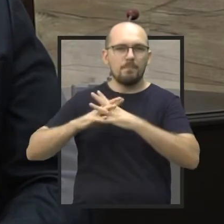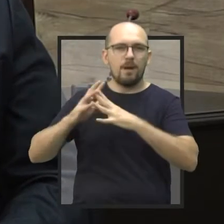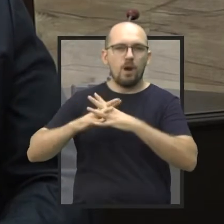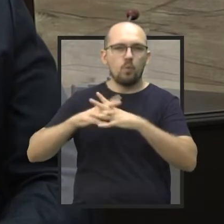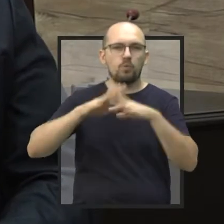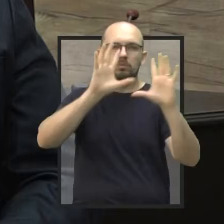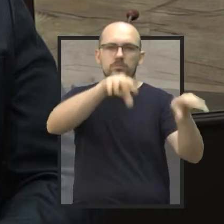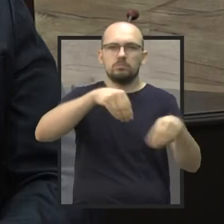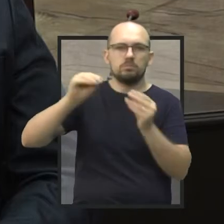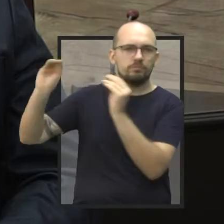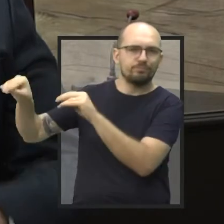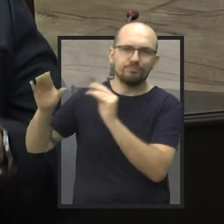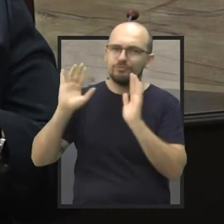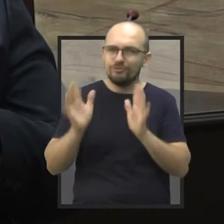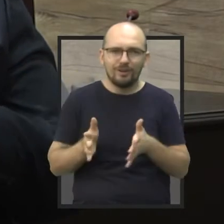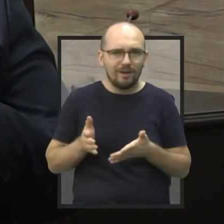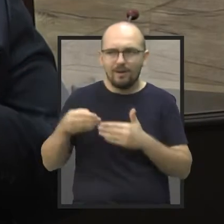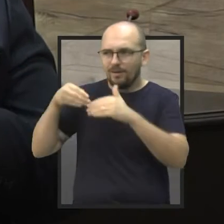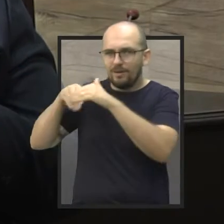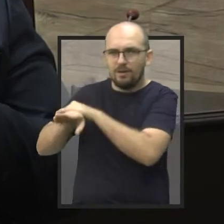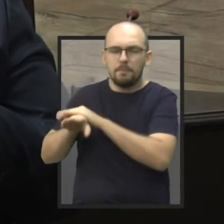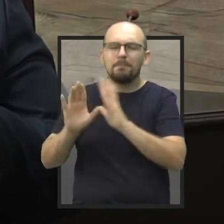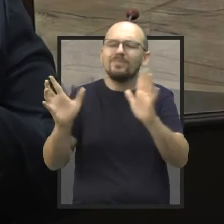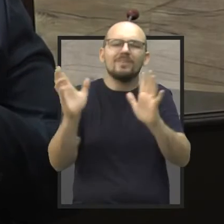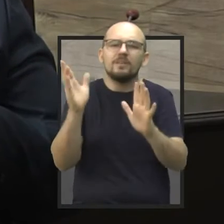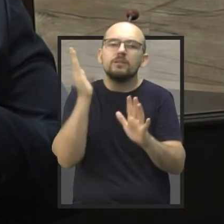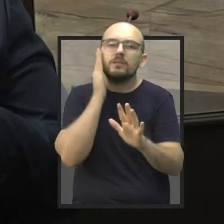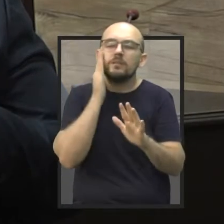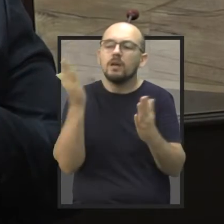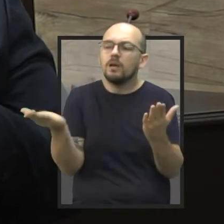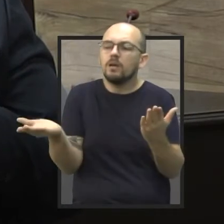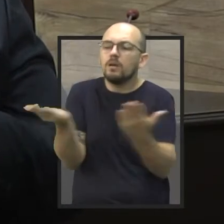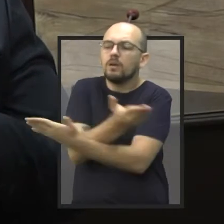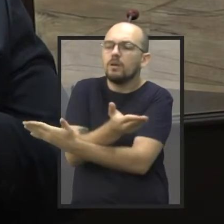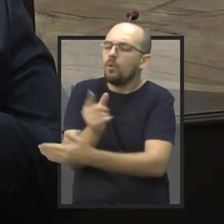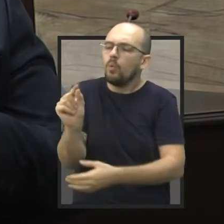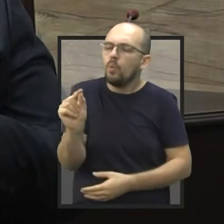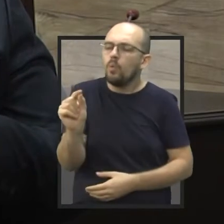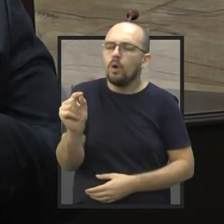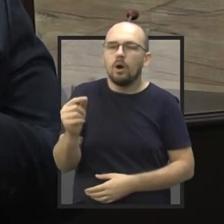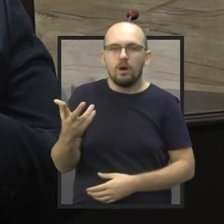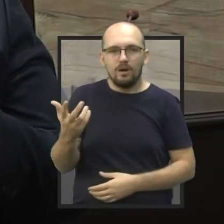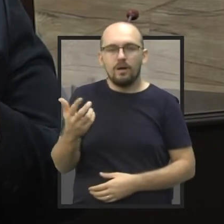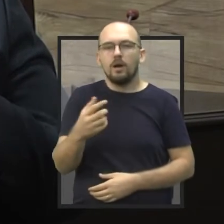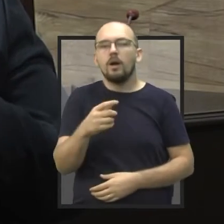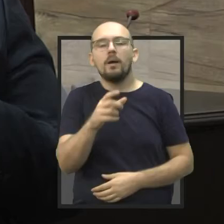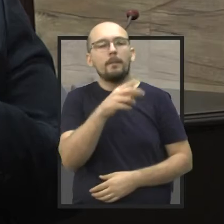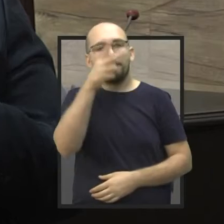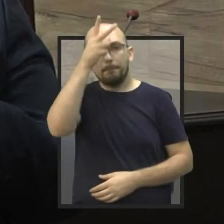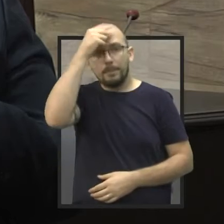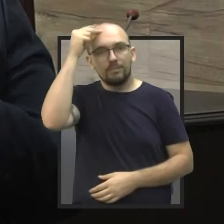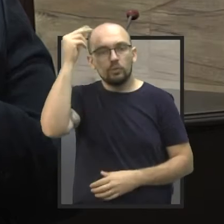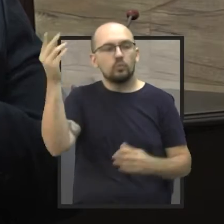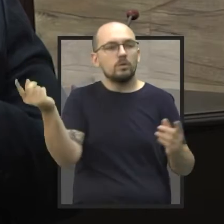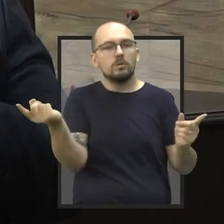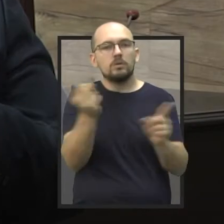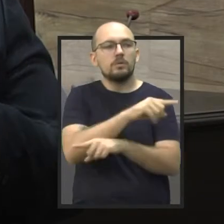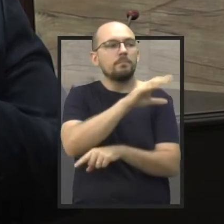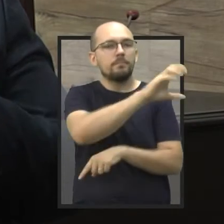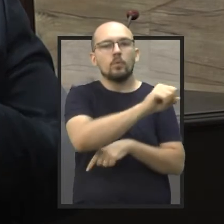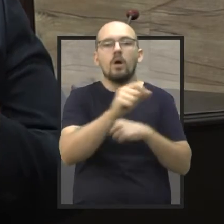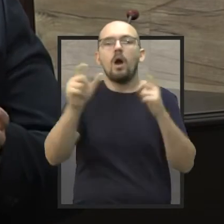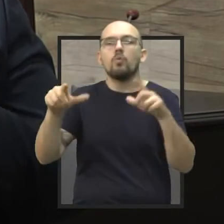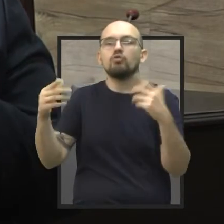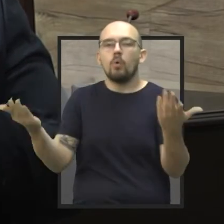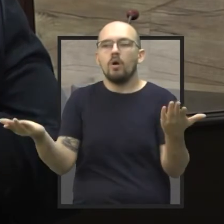Camargo. Então, eu queria entender como que se deu essa permuta, como que funcionou, que área que a prefeitura retomou, se